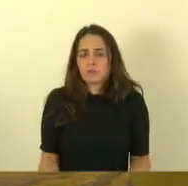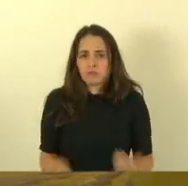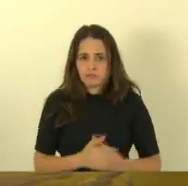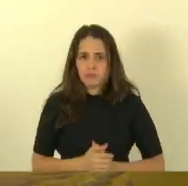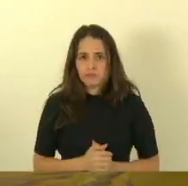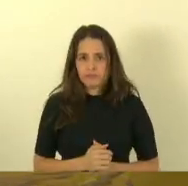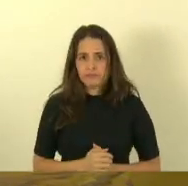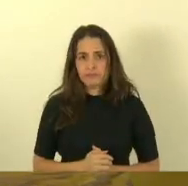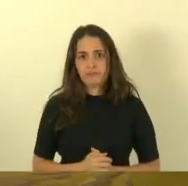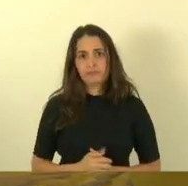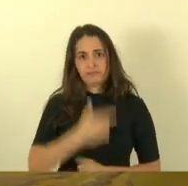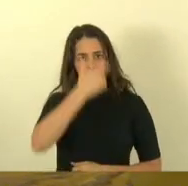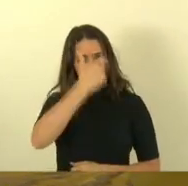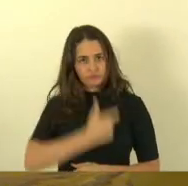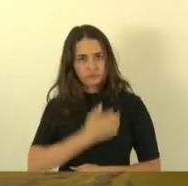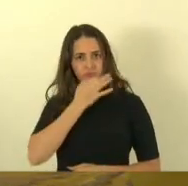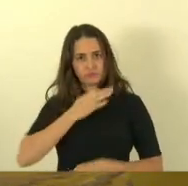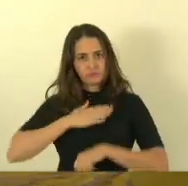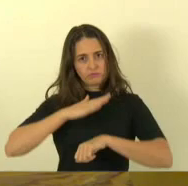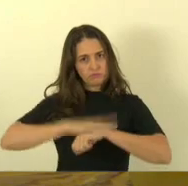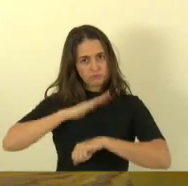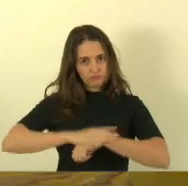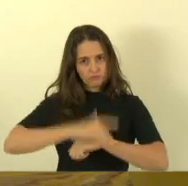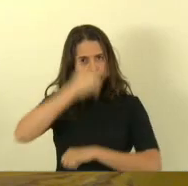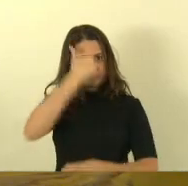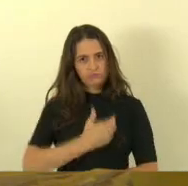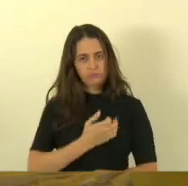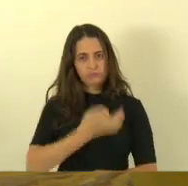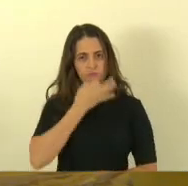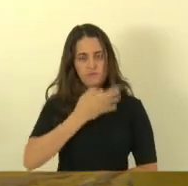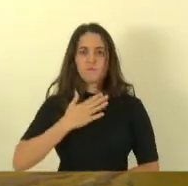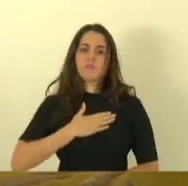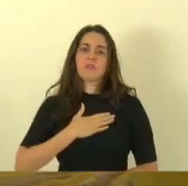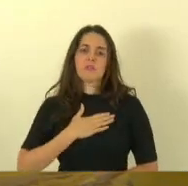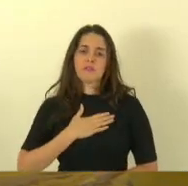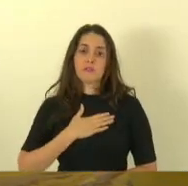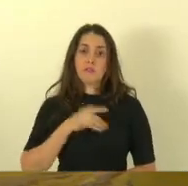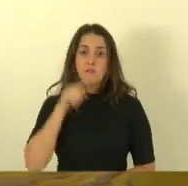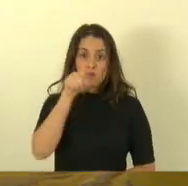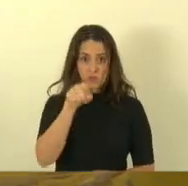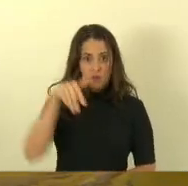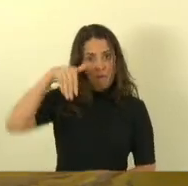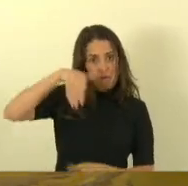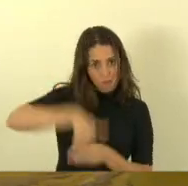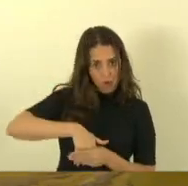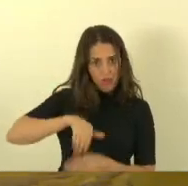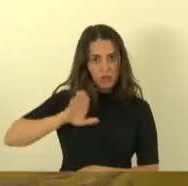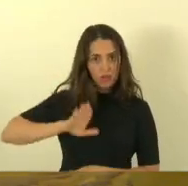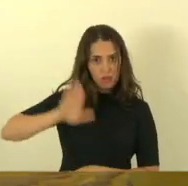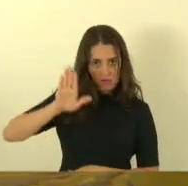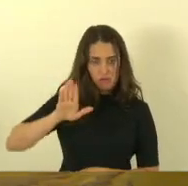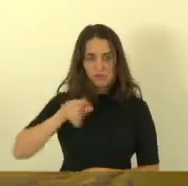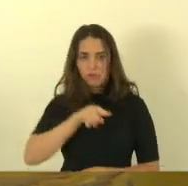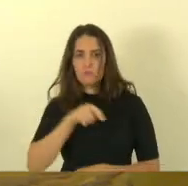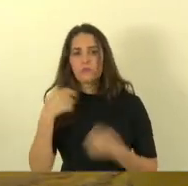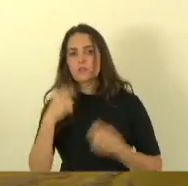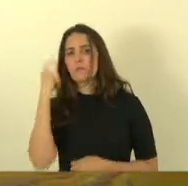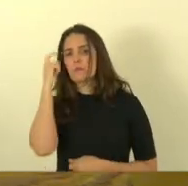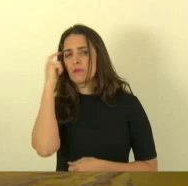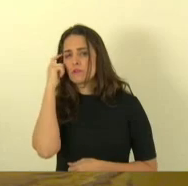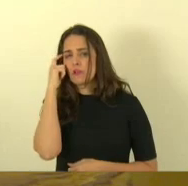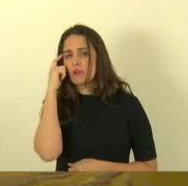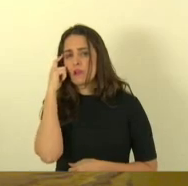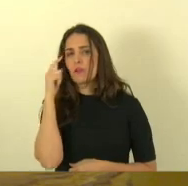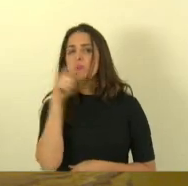Essa é a minha opinião. E eu acho que o eleitor tem que pensar nisso. Qual é a convicção do seu